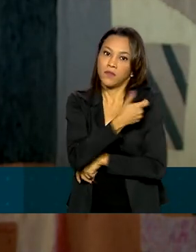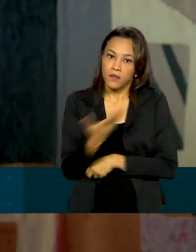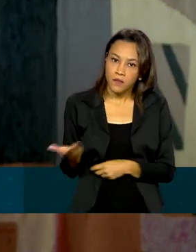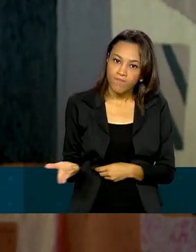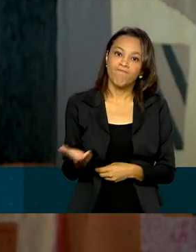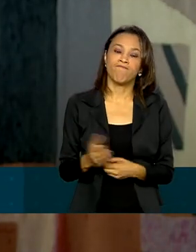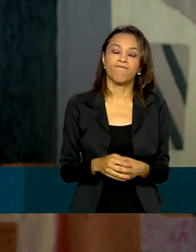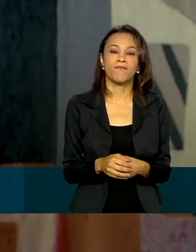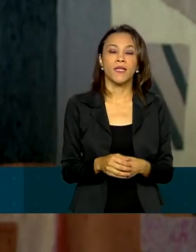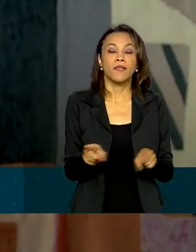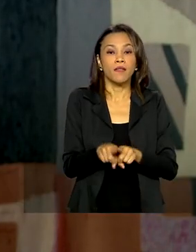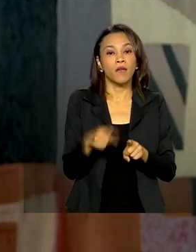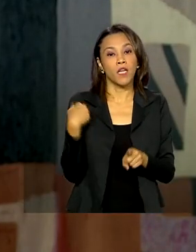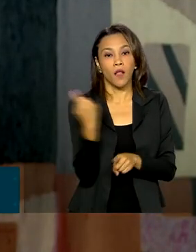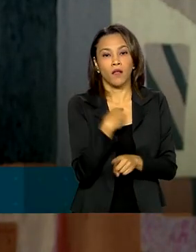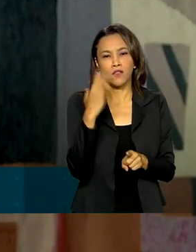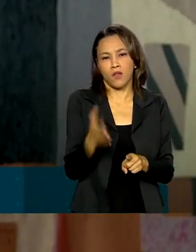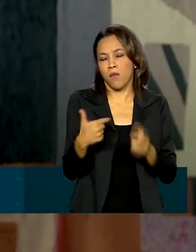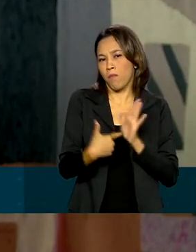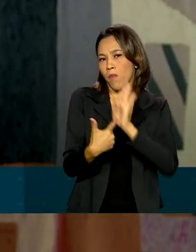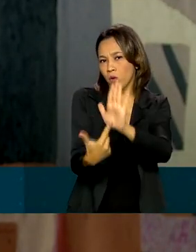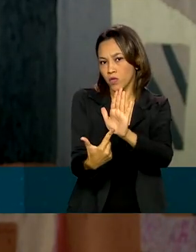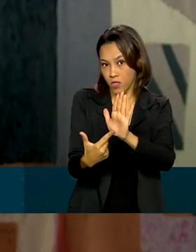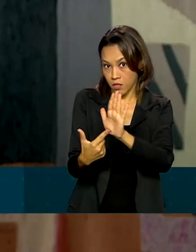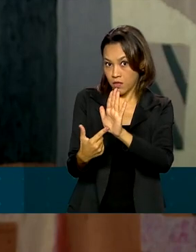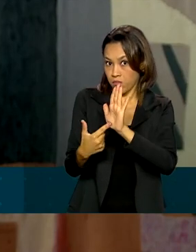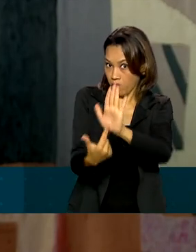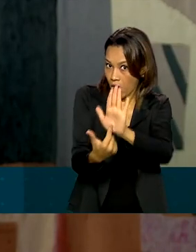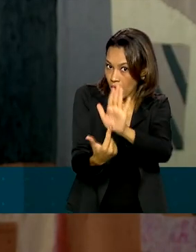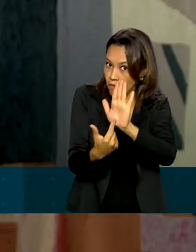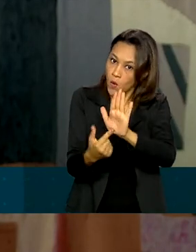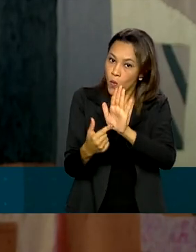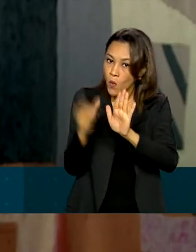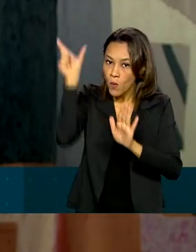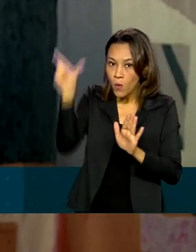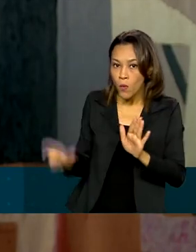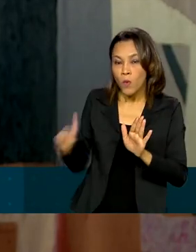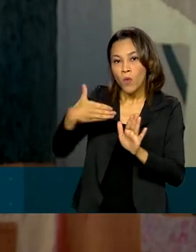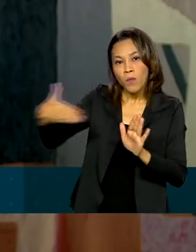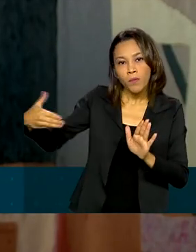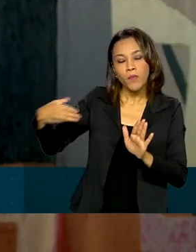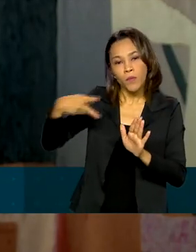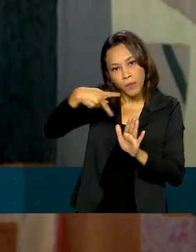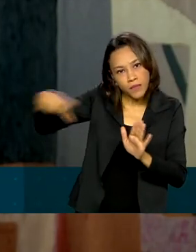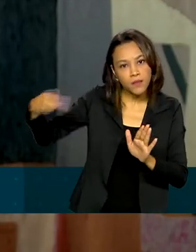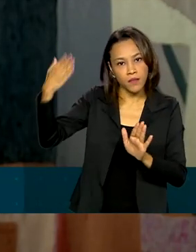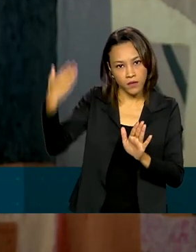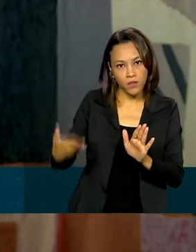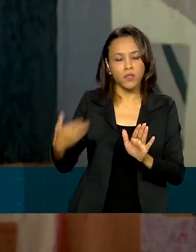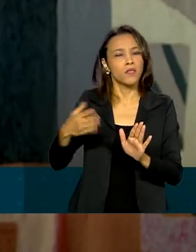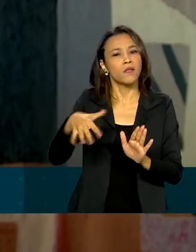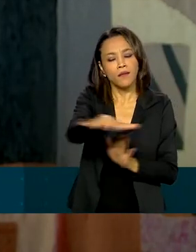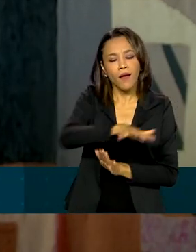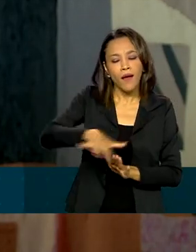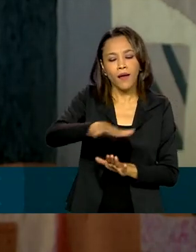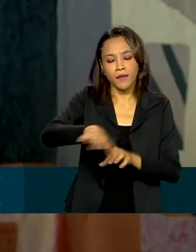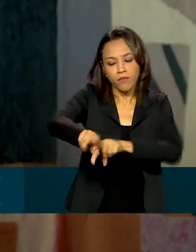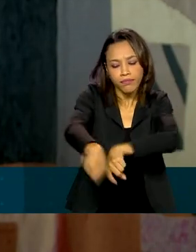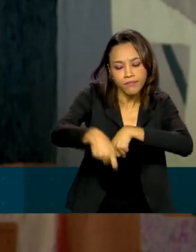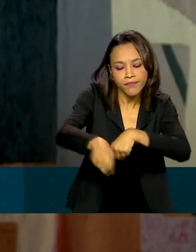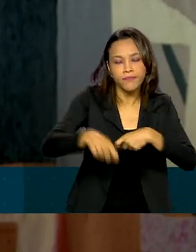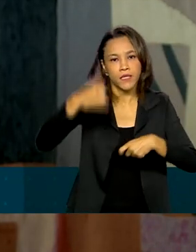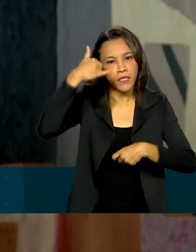algo que a gente destaca muito, que o presidente destacou muito, na parte da nossa produção agrícola e